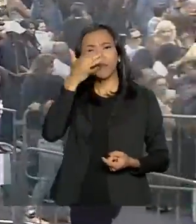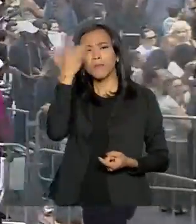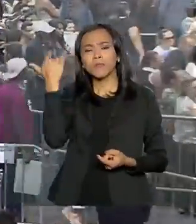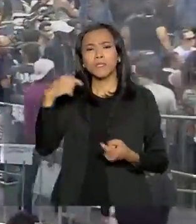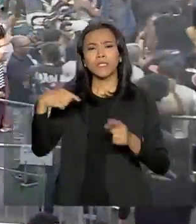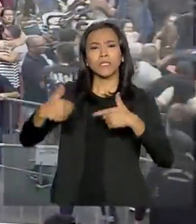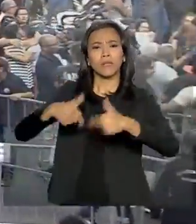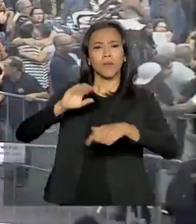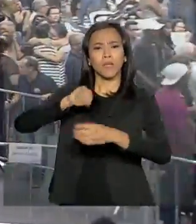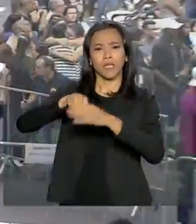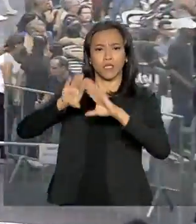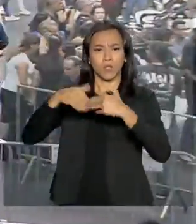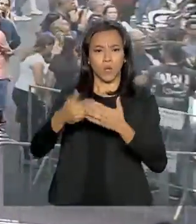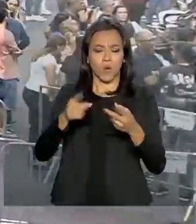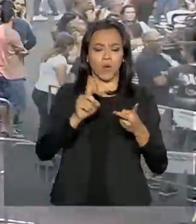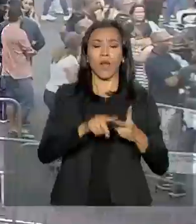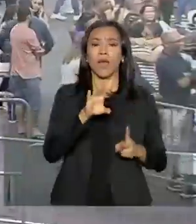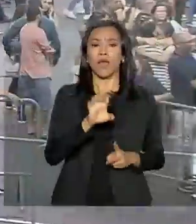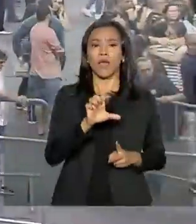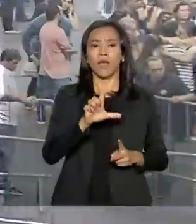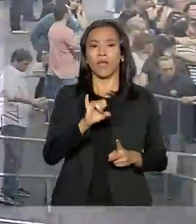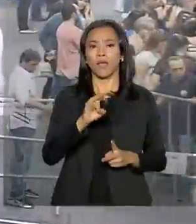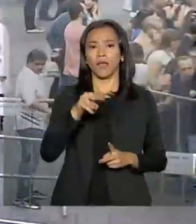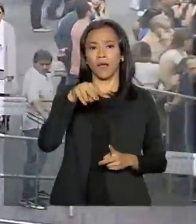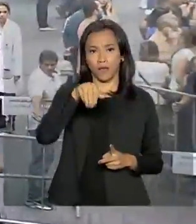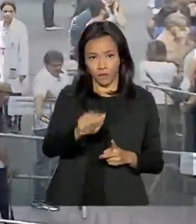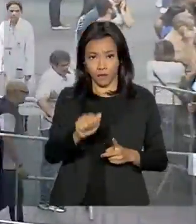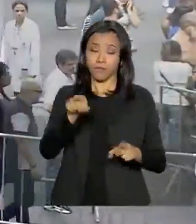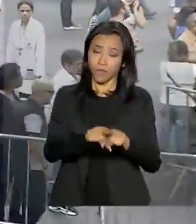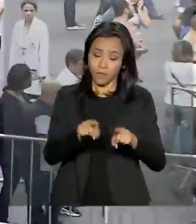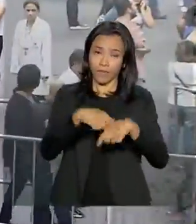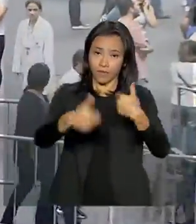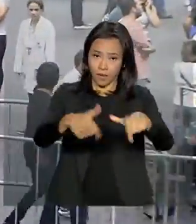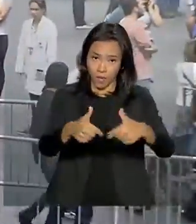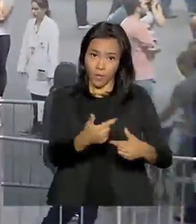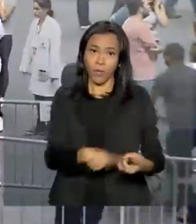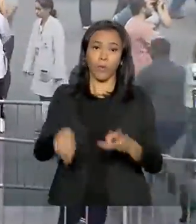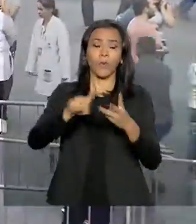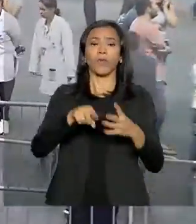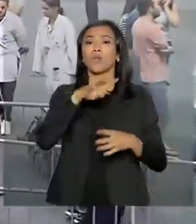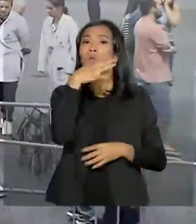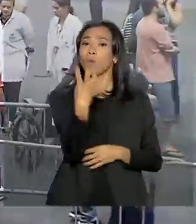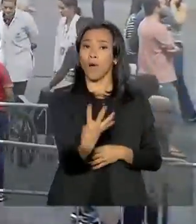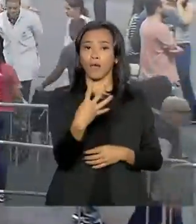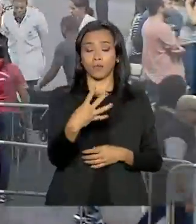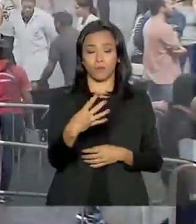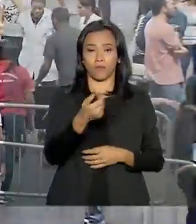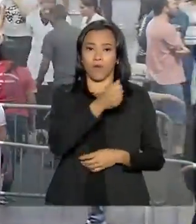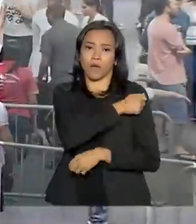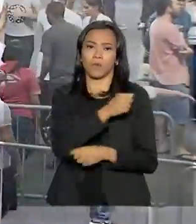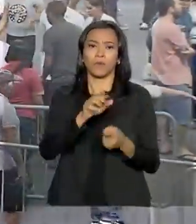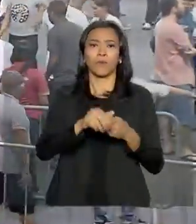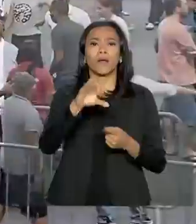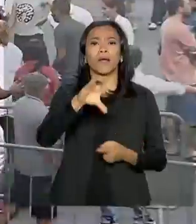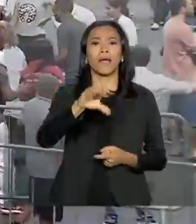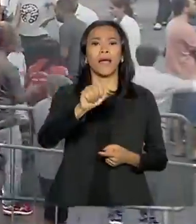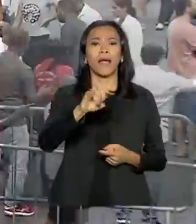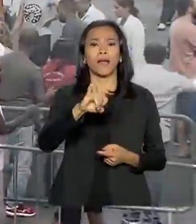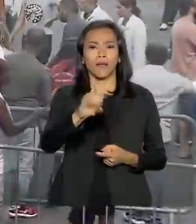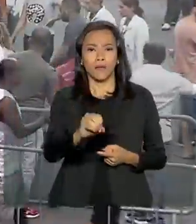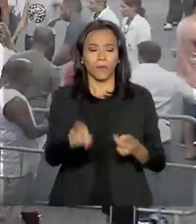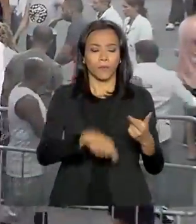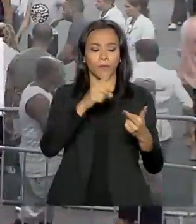escola, Eliane Regina Oliveira Xavier, também funcionária, e de quatro alunos, Caio Lucas da Costa Limeira,